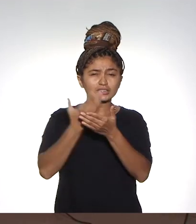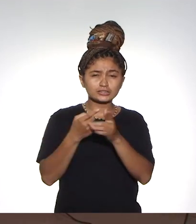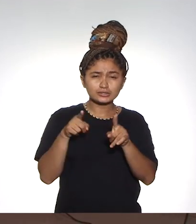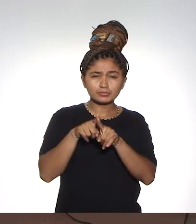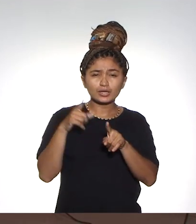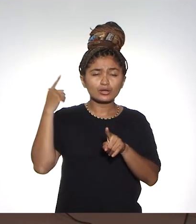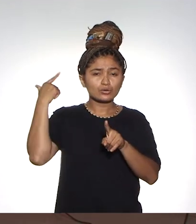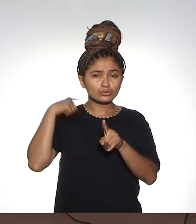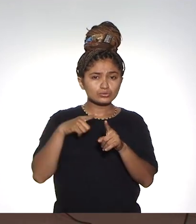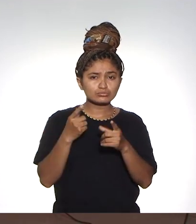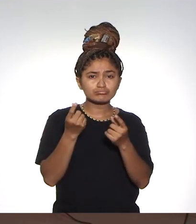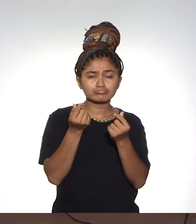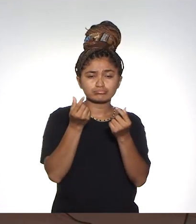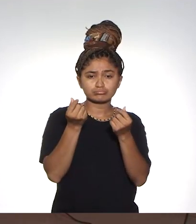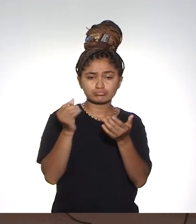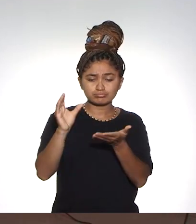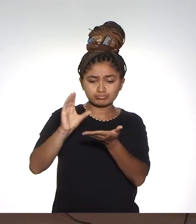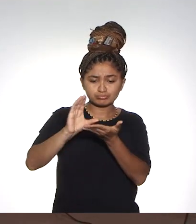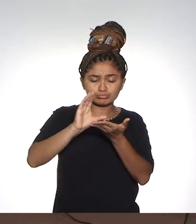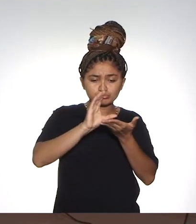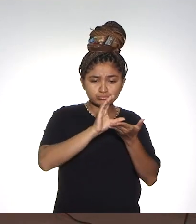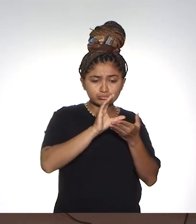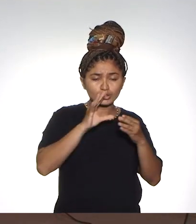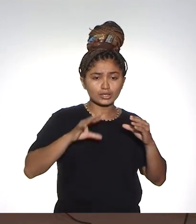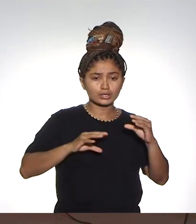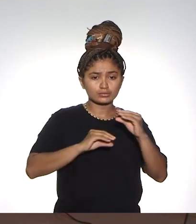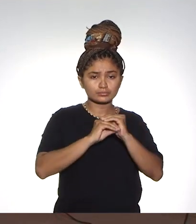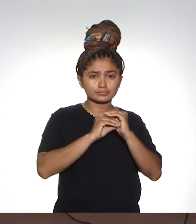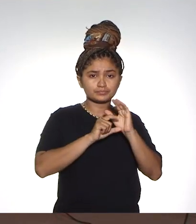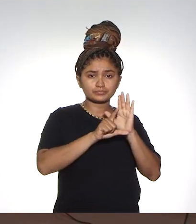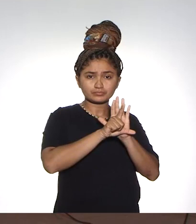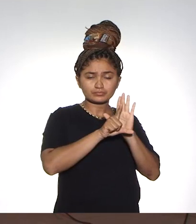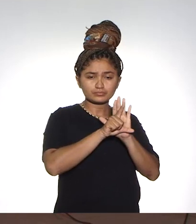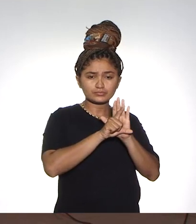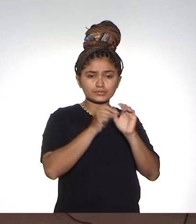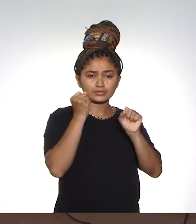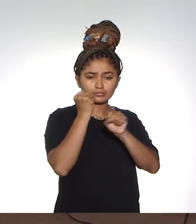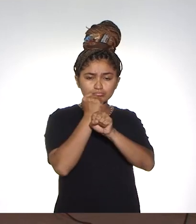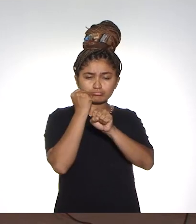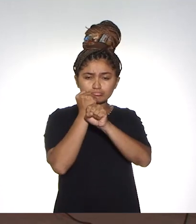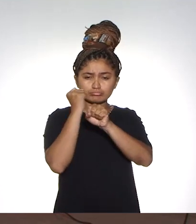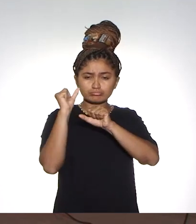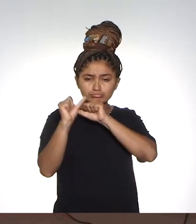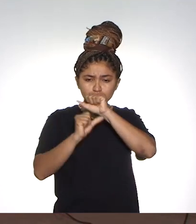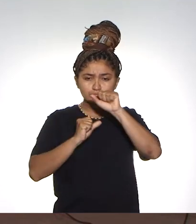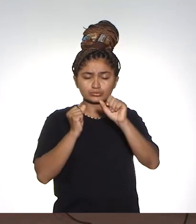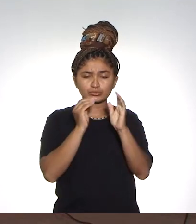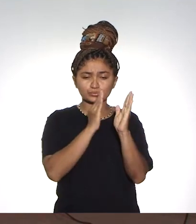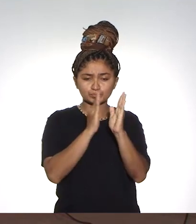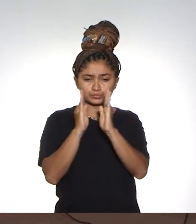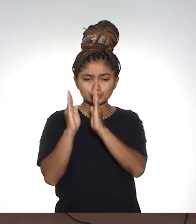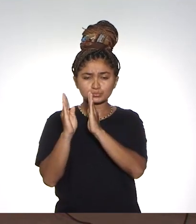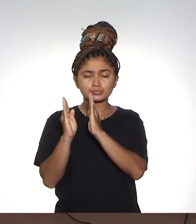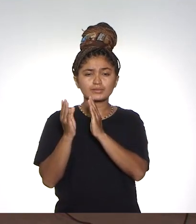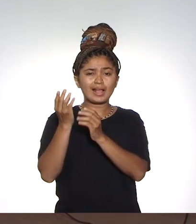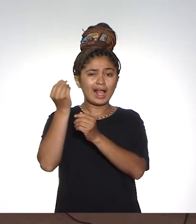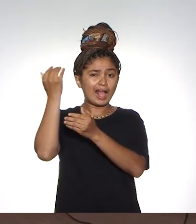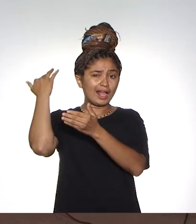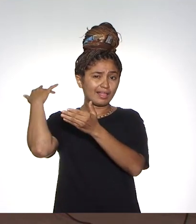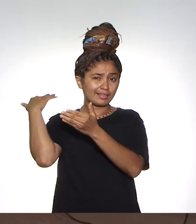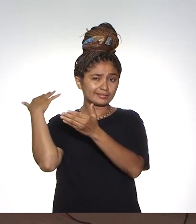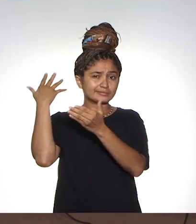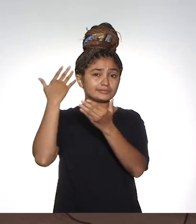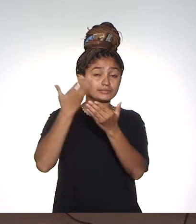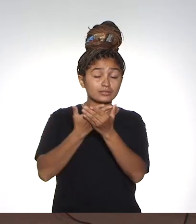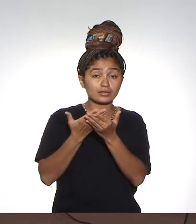Já conseguimos recurso, através de emendas parlamentares, para a reestruturação da nossa biblioteca, que era uma demanda muito antiga.